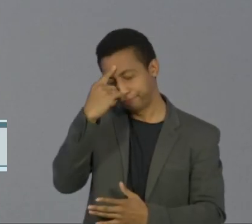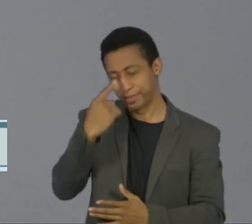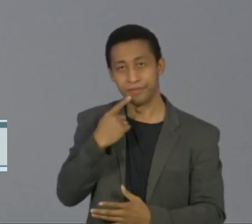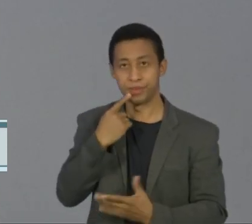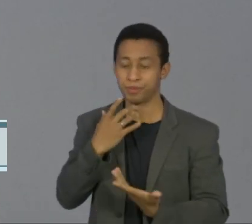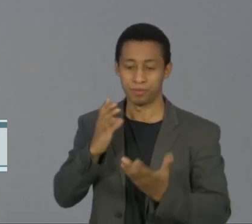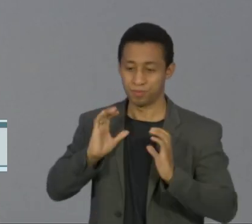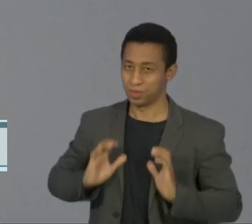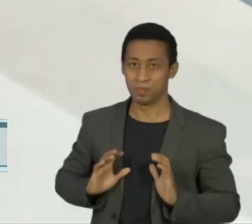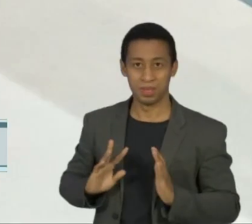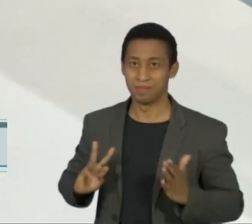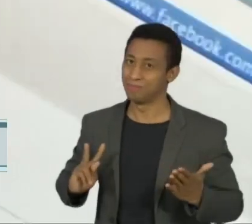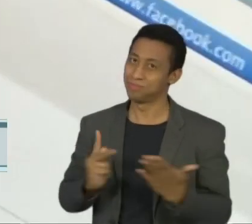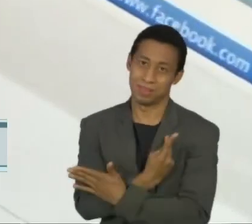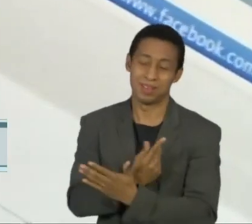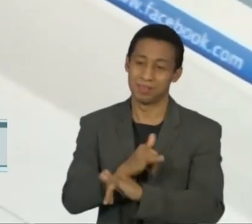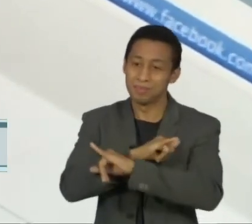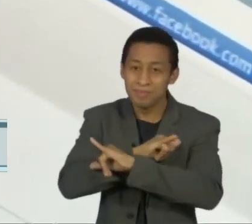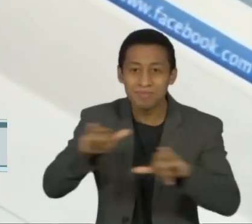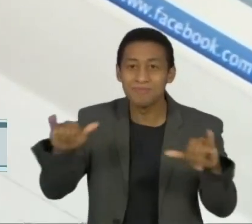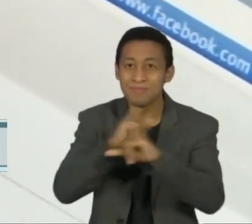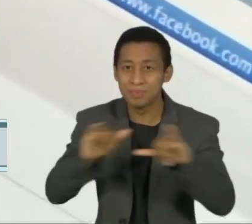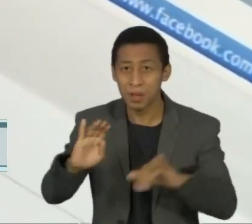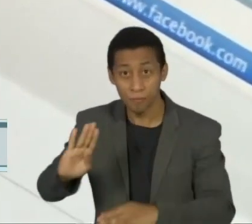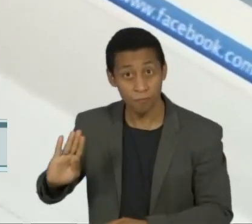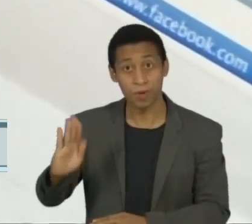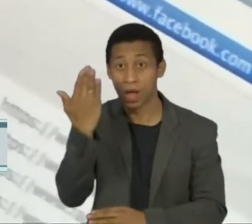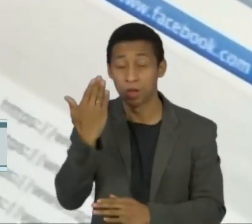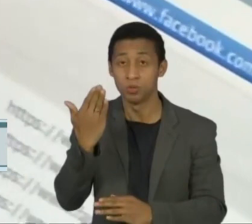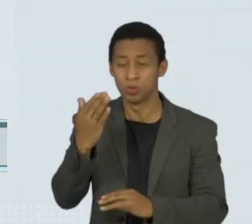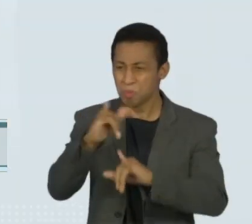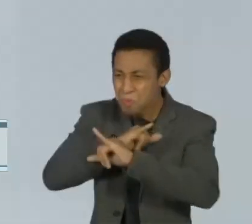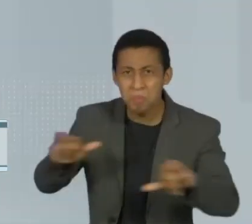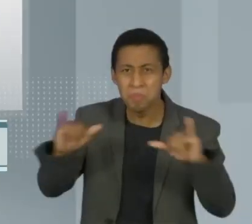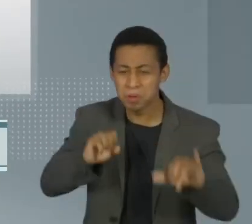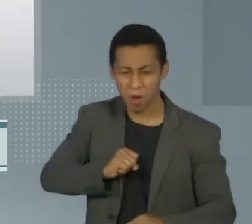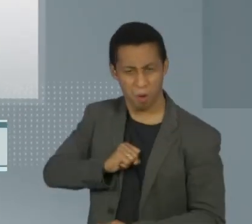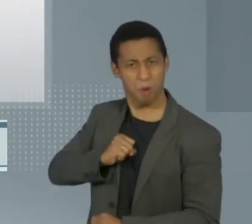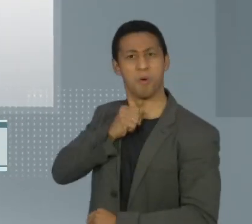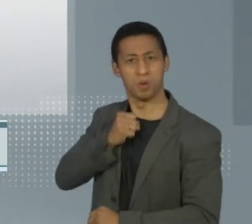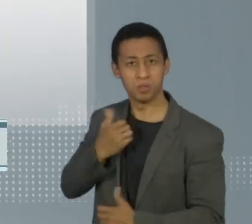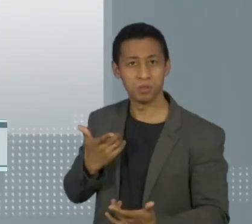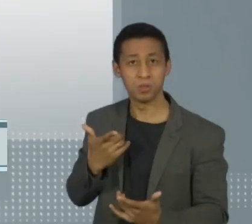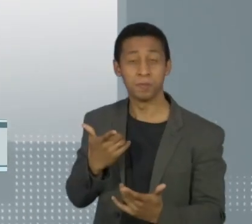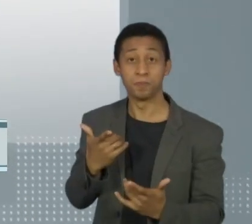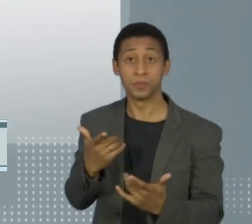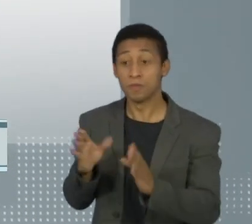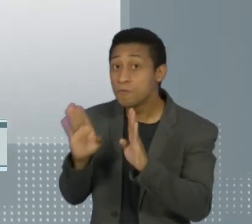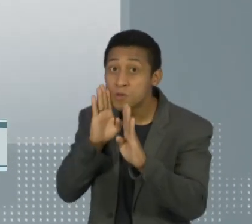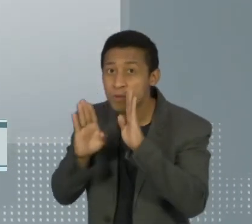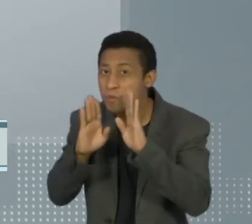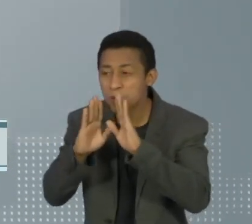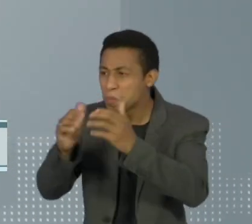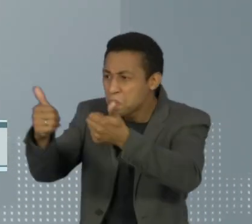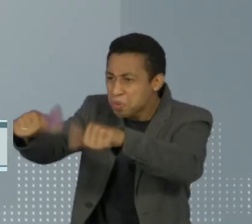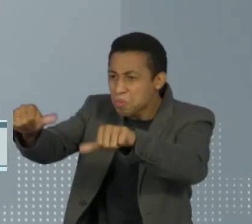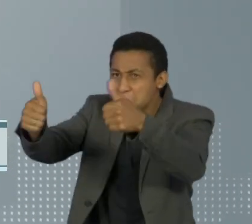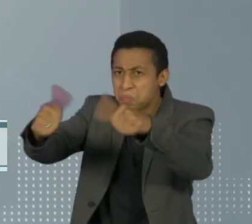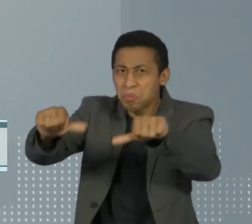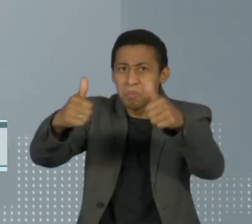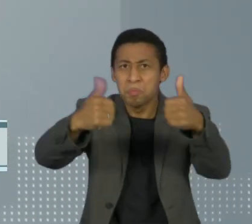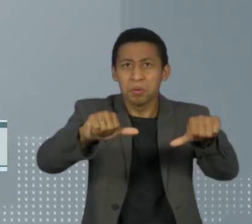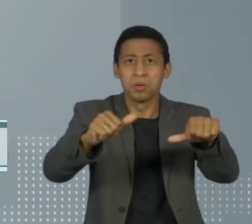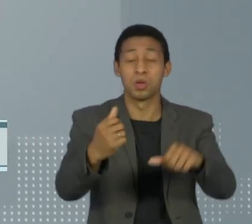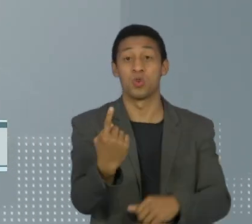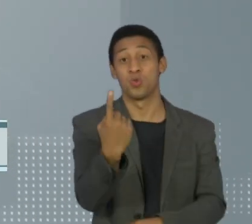inadequados, como espalhar informações falsas e discursos de ódio. Juntas, as páginas derrubadas somavam cerca de 1 milhão e